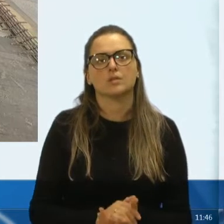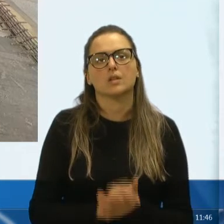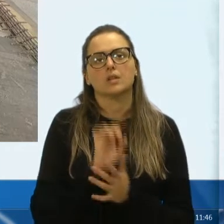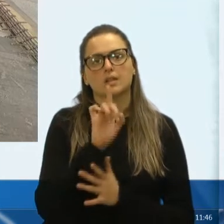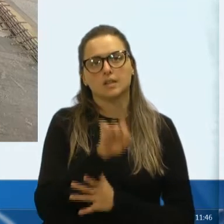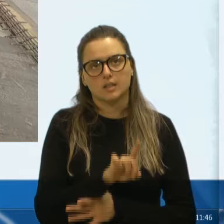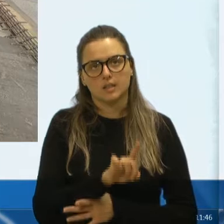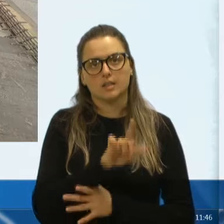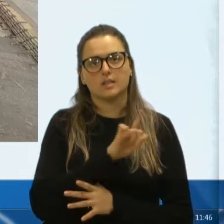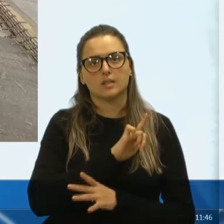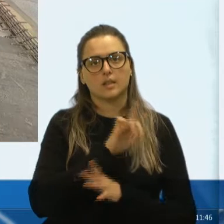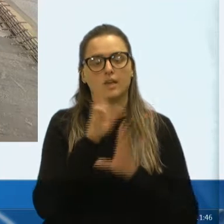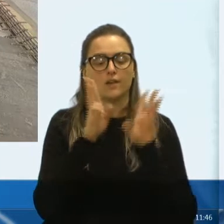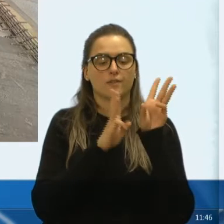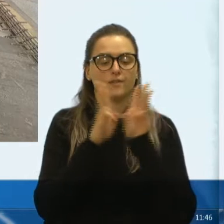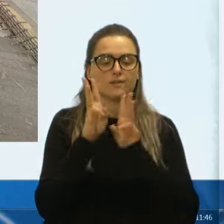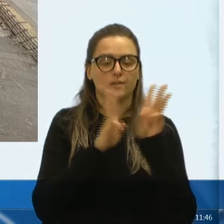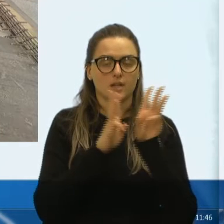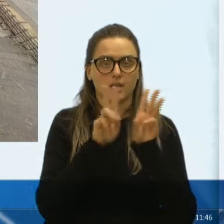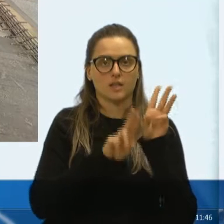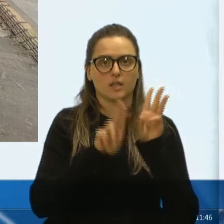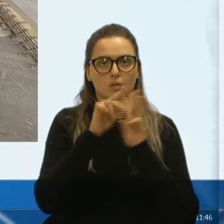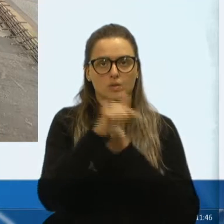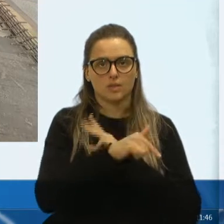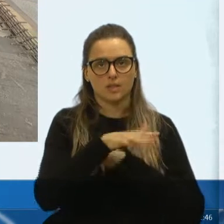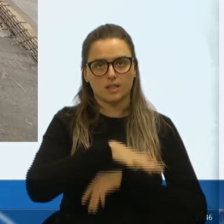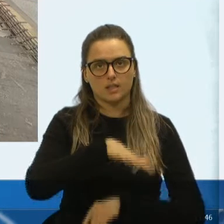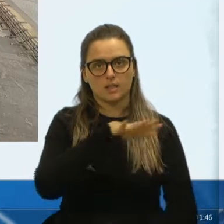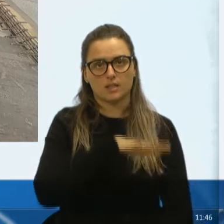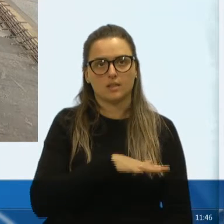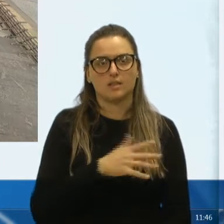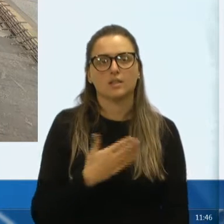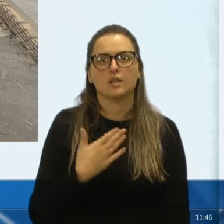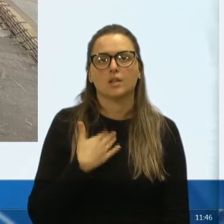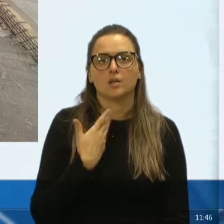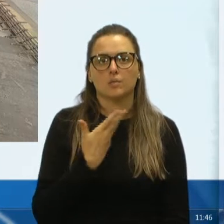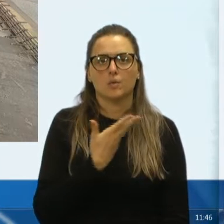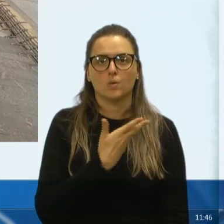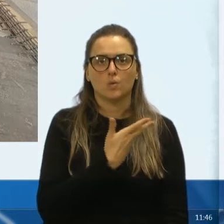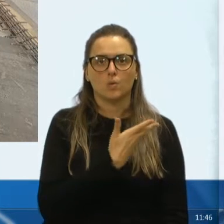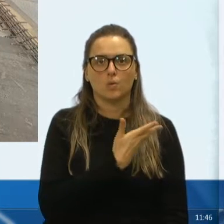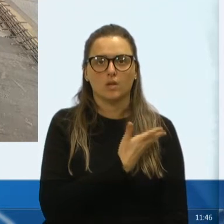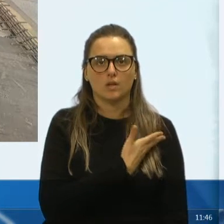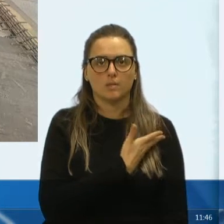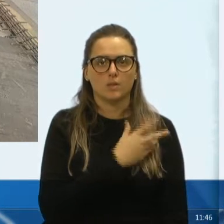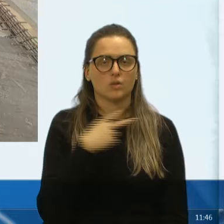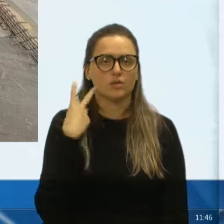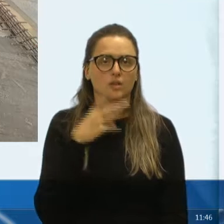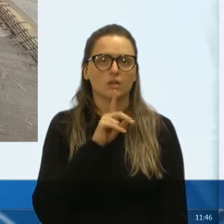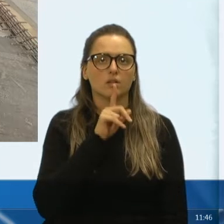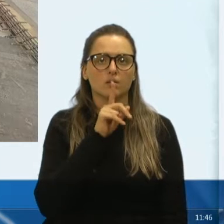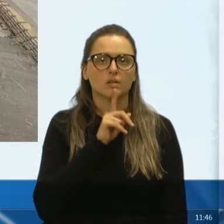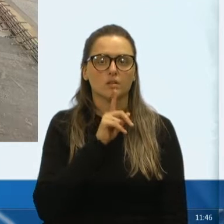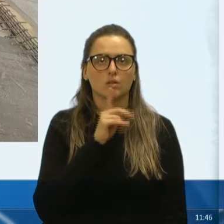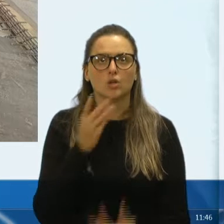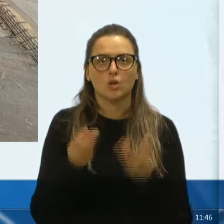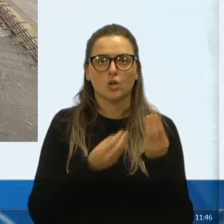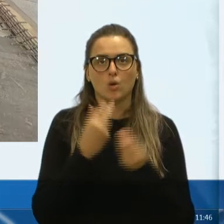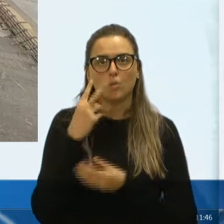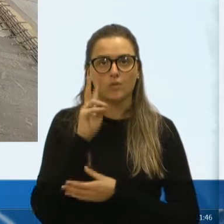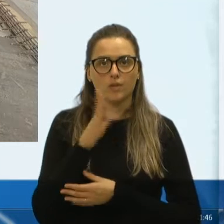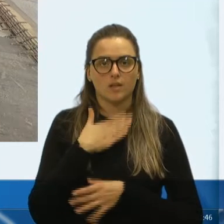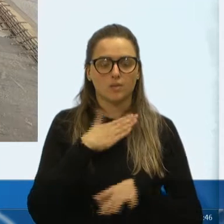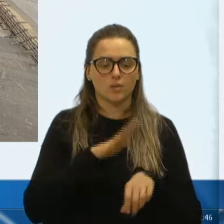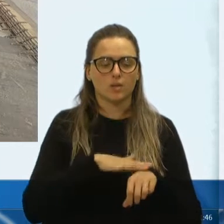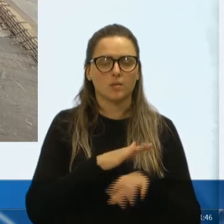proprietário de uma asvan, que transita nesse local, meu colega, vereador Alberto Menegucci, como eu vi, que o meu tempo